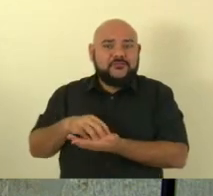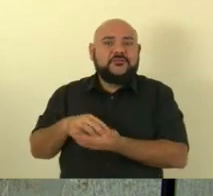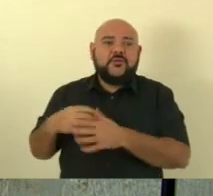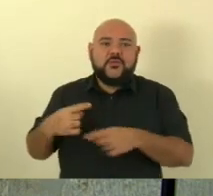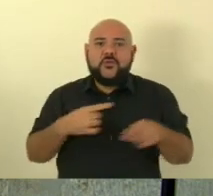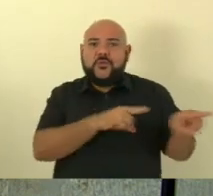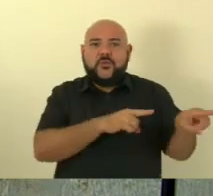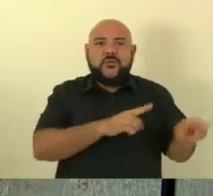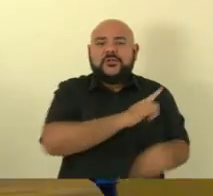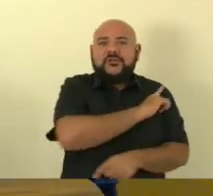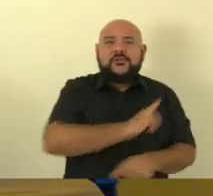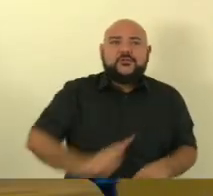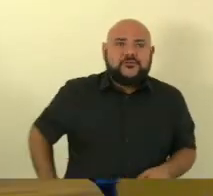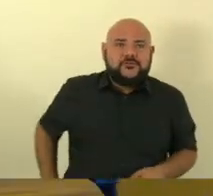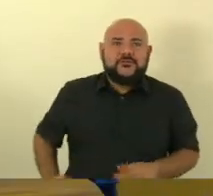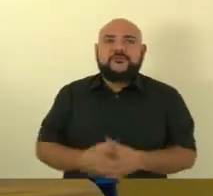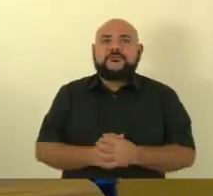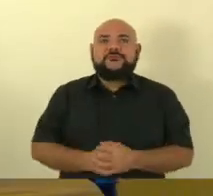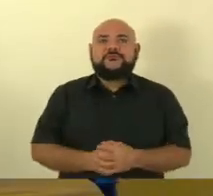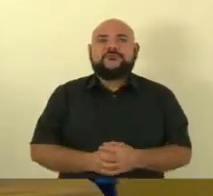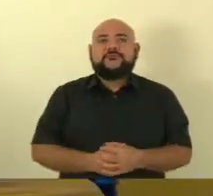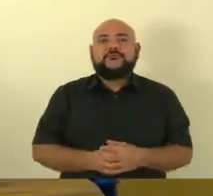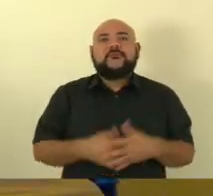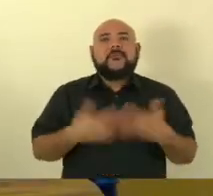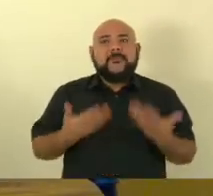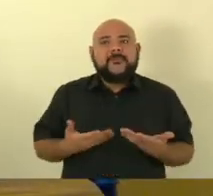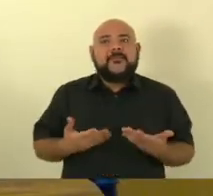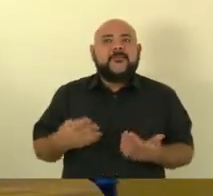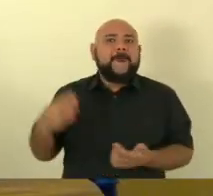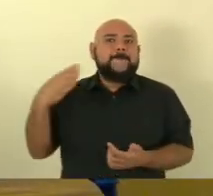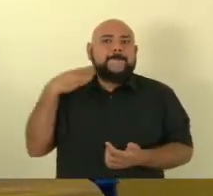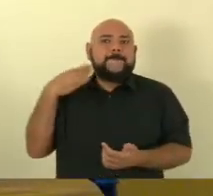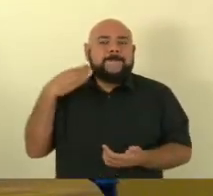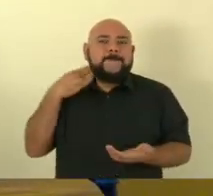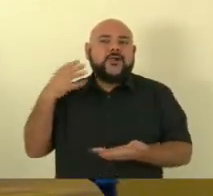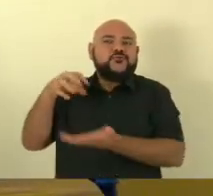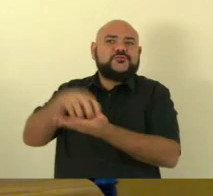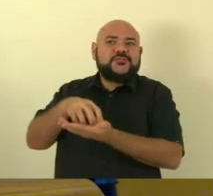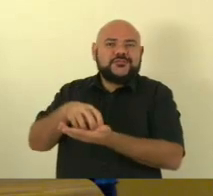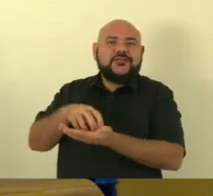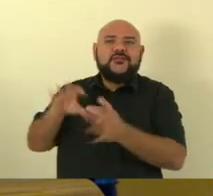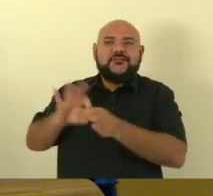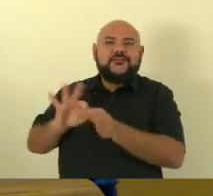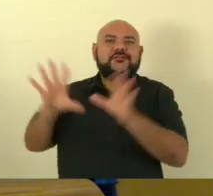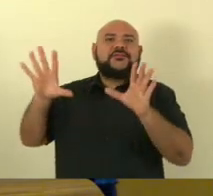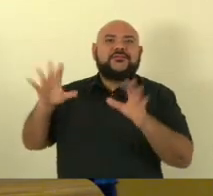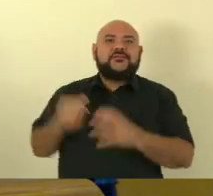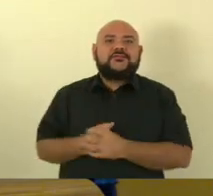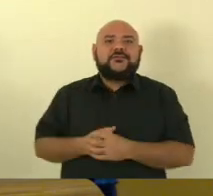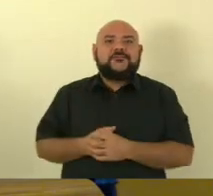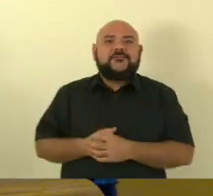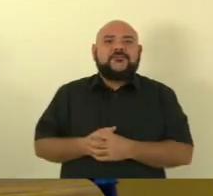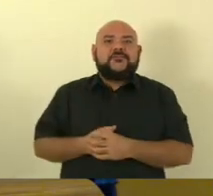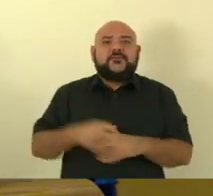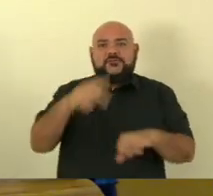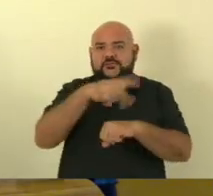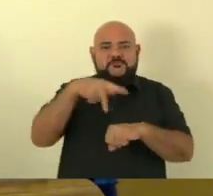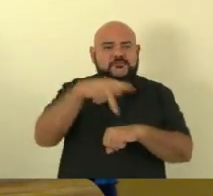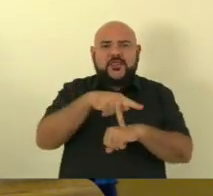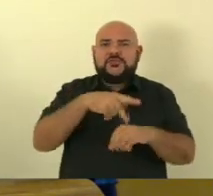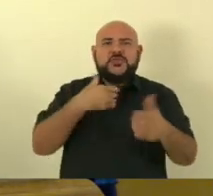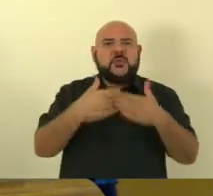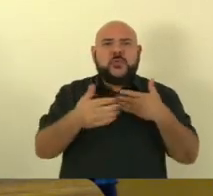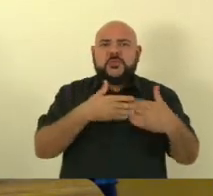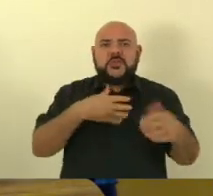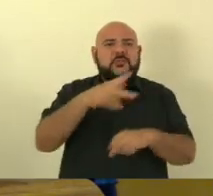Banco Central eficiente sem que seja Banco Central autônomo. É assim nos países sérios desse planeta como